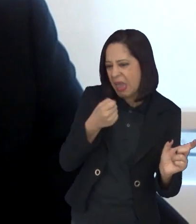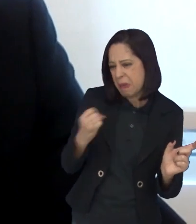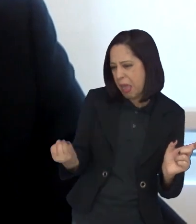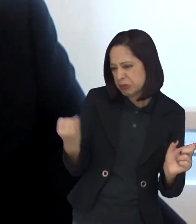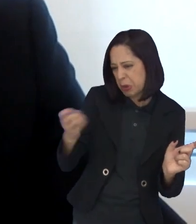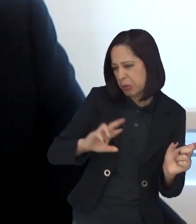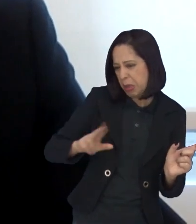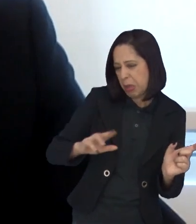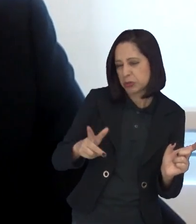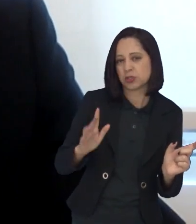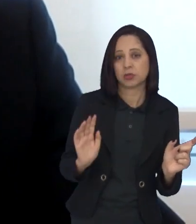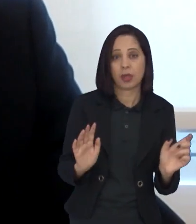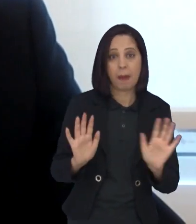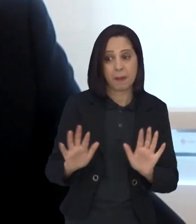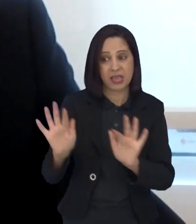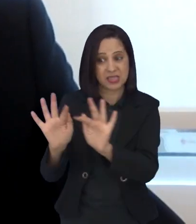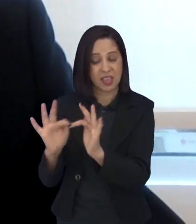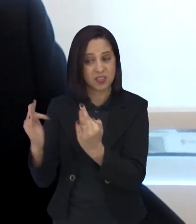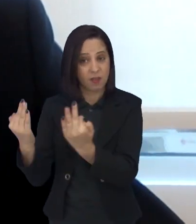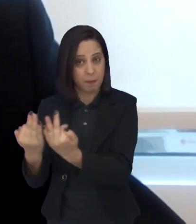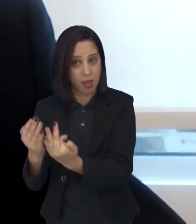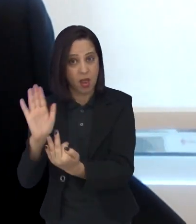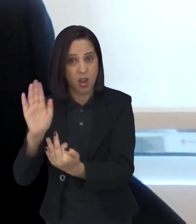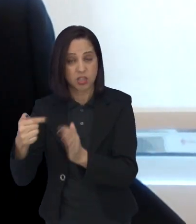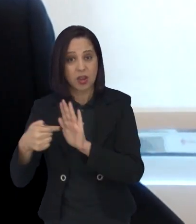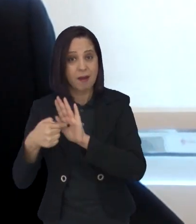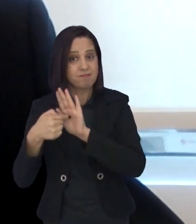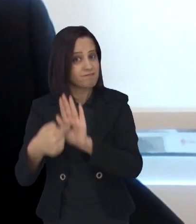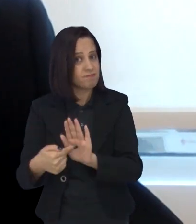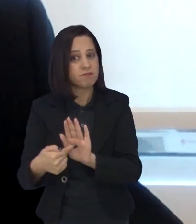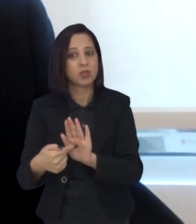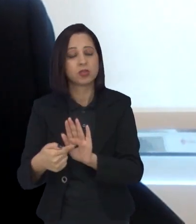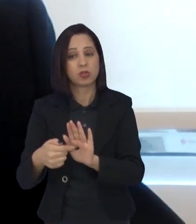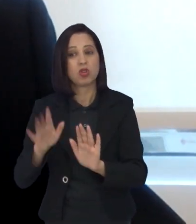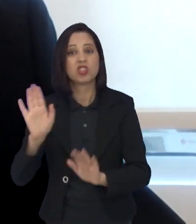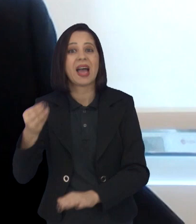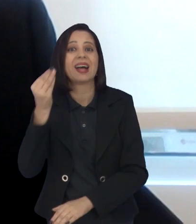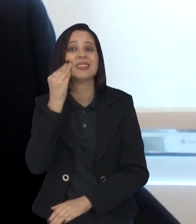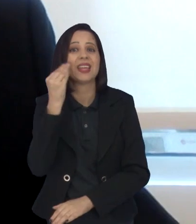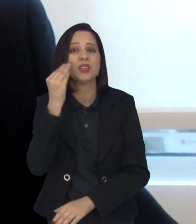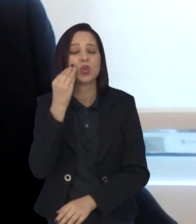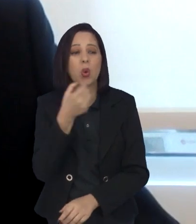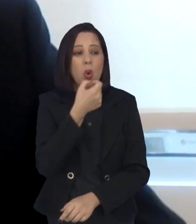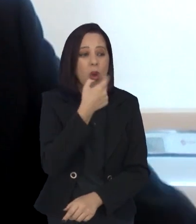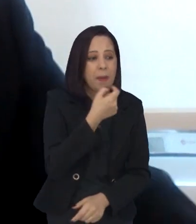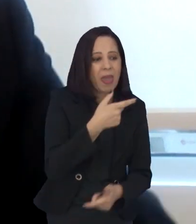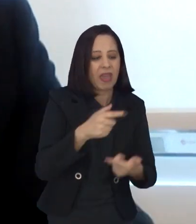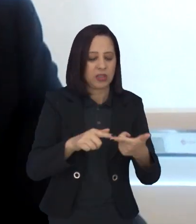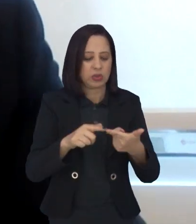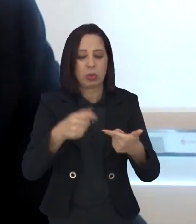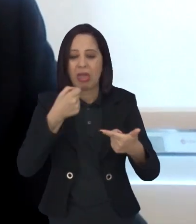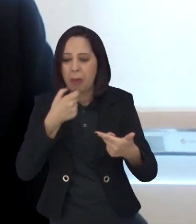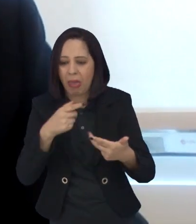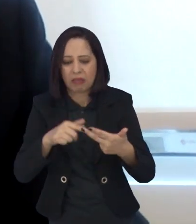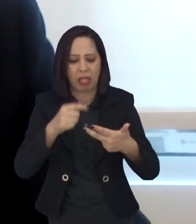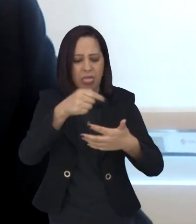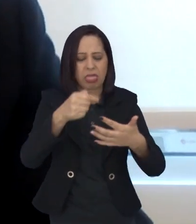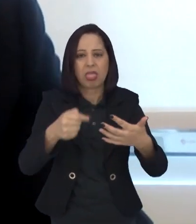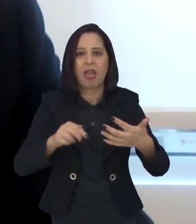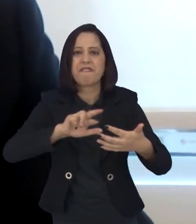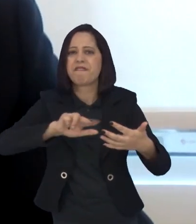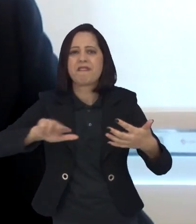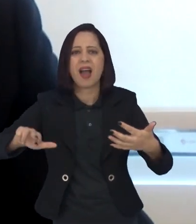famílias vêm demonstrando que já tentaram mais de um tipo de medicamento. Então, é igual ao caso da última